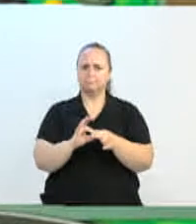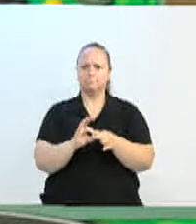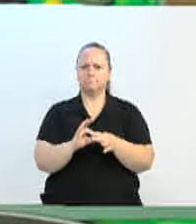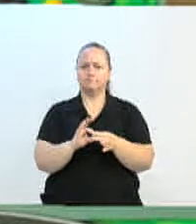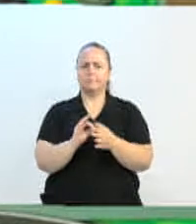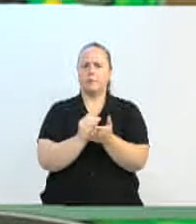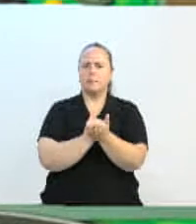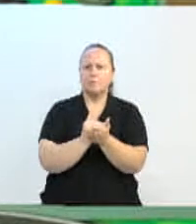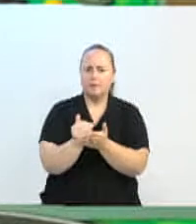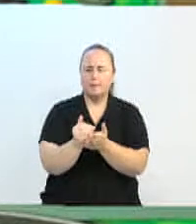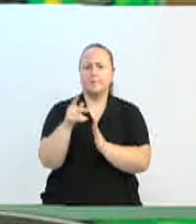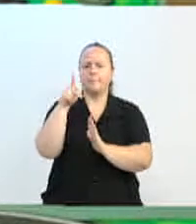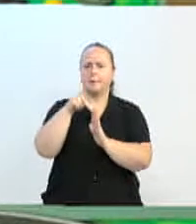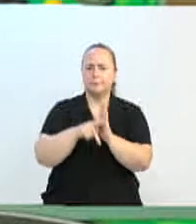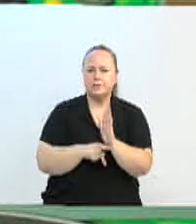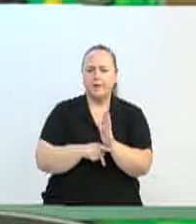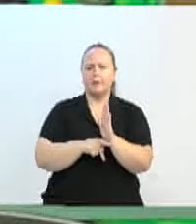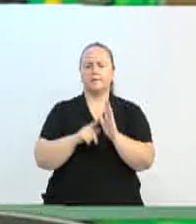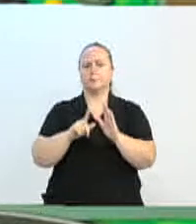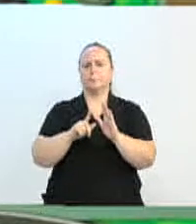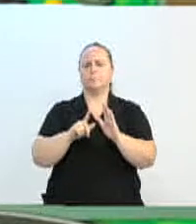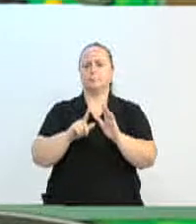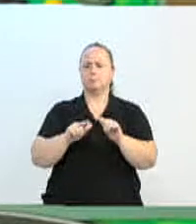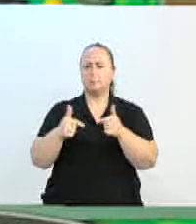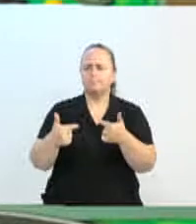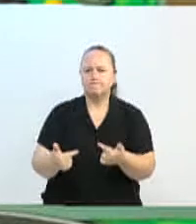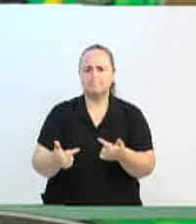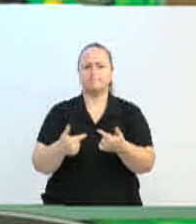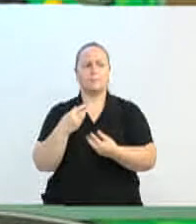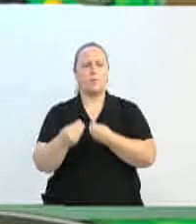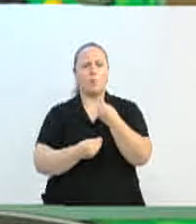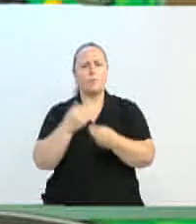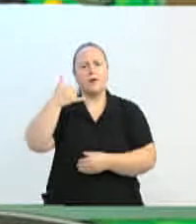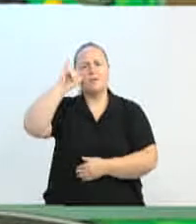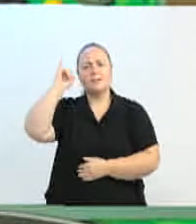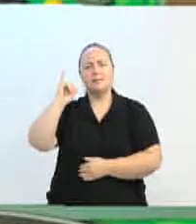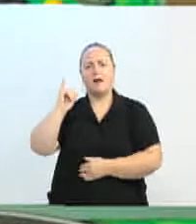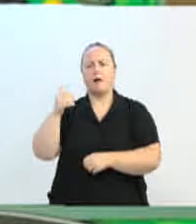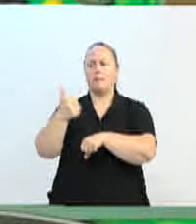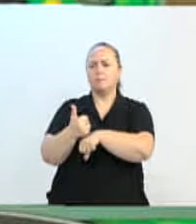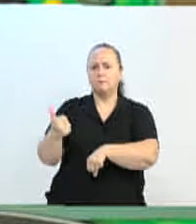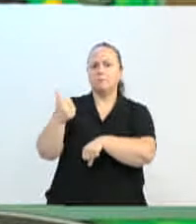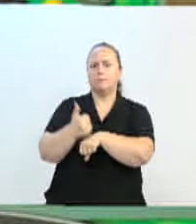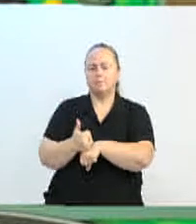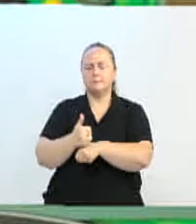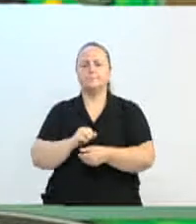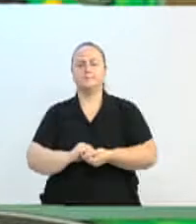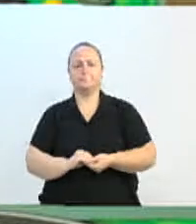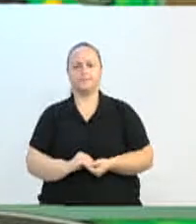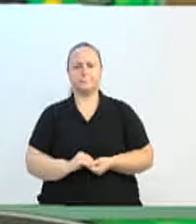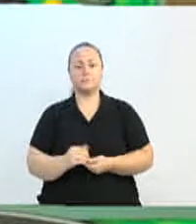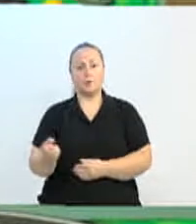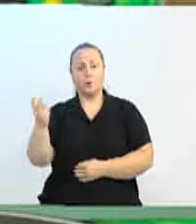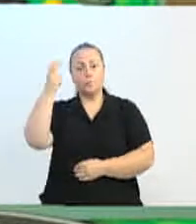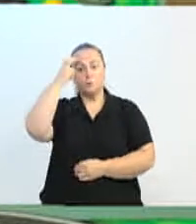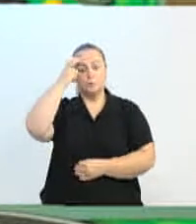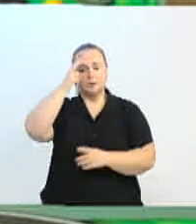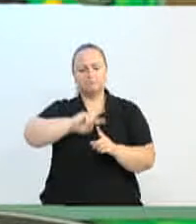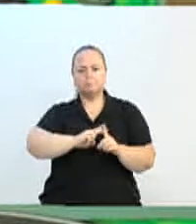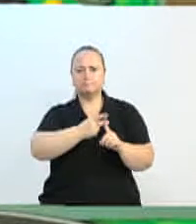evitando sobreposições e assim por diante. O segundo deles é criar a cultura inovadora e empreendedora.